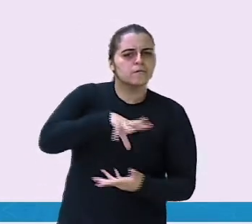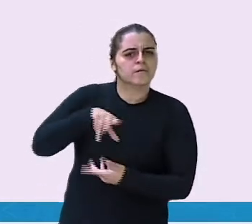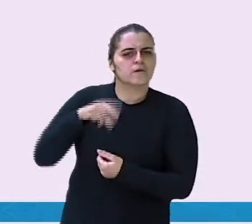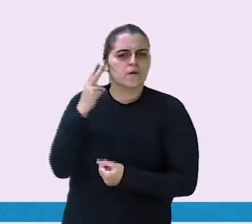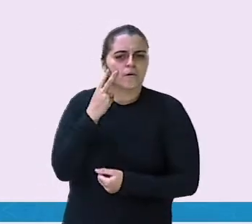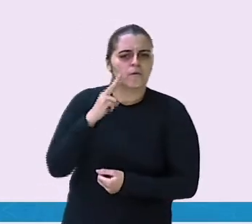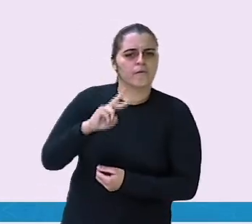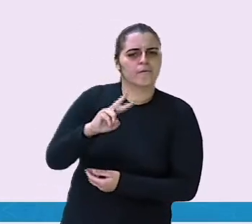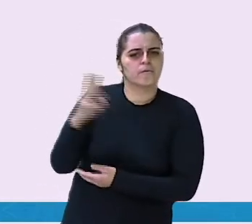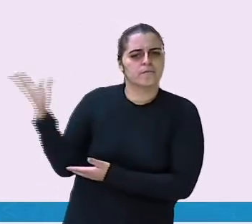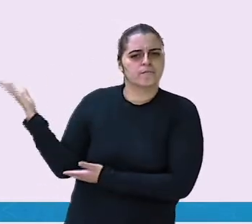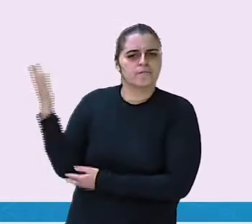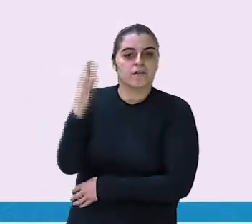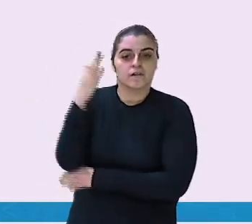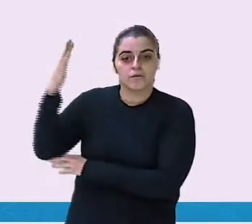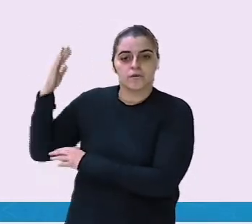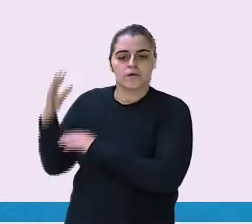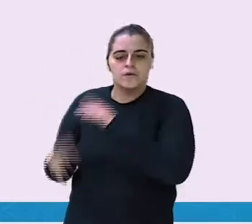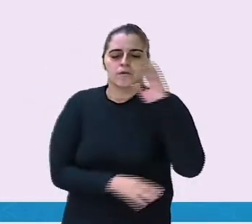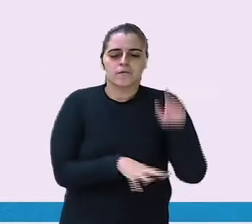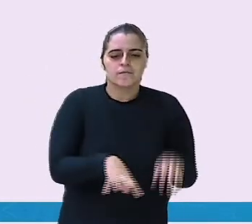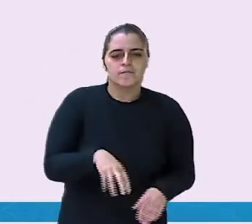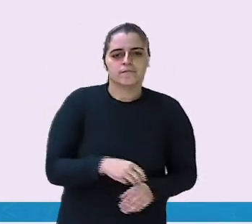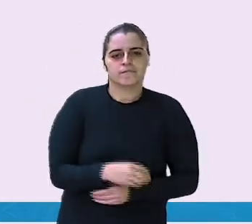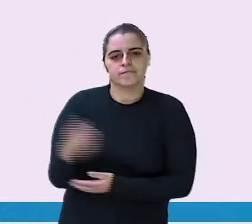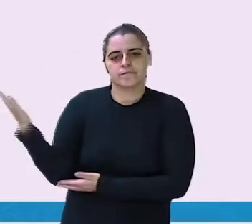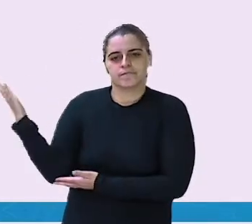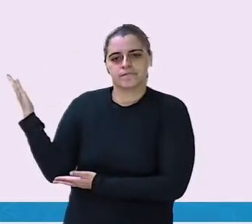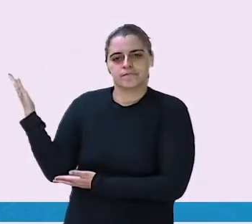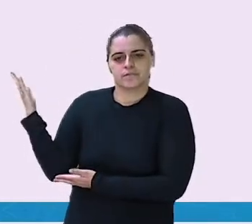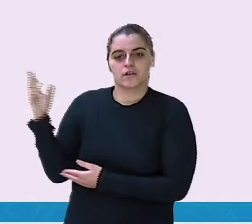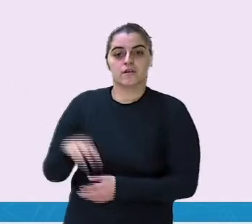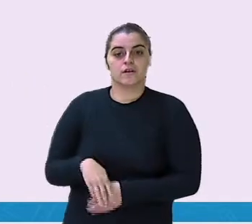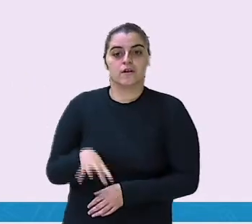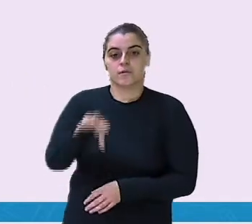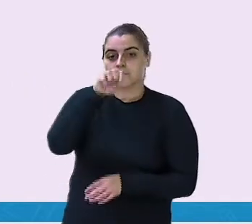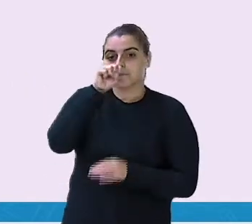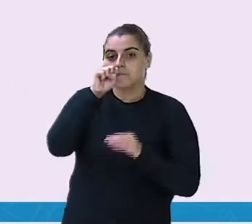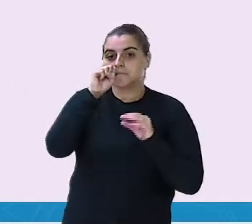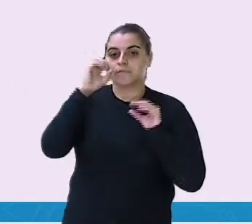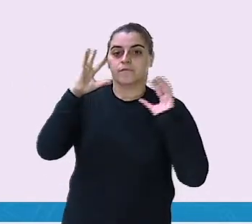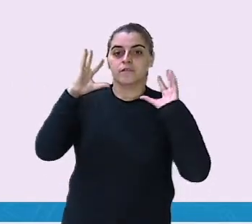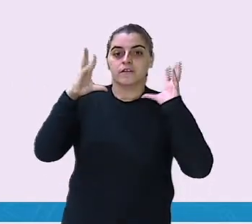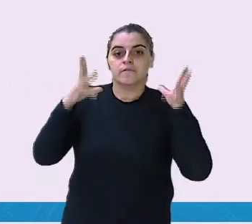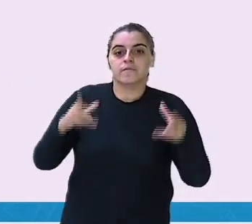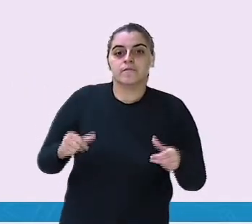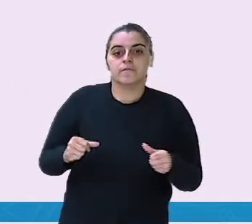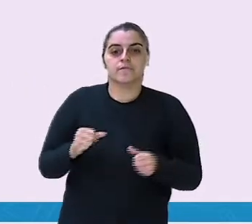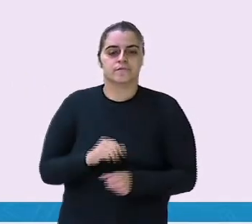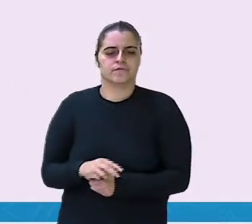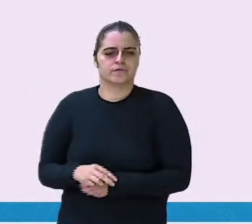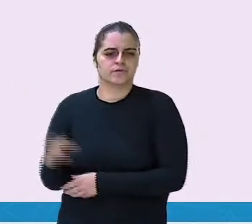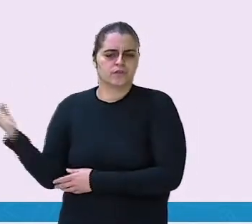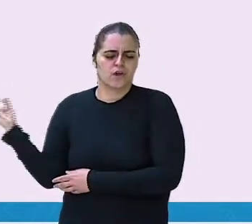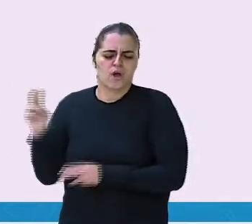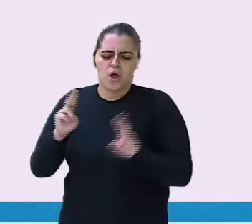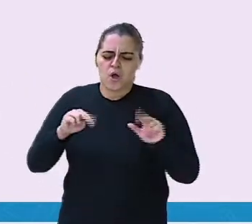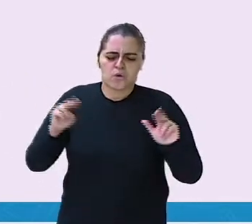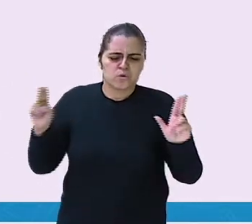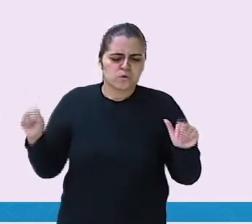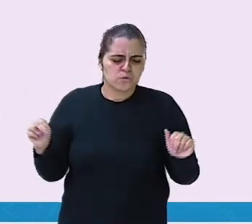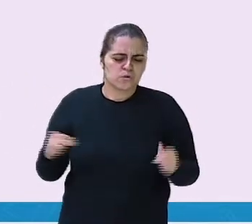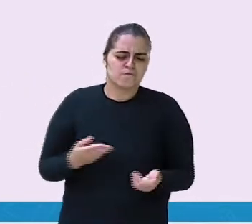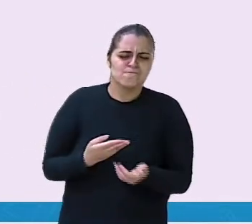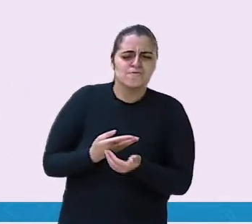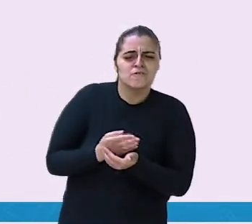ajudar a terra a respirar. Depois, nunca devo chatear papai quando ele estiver